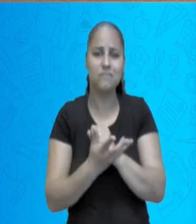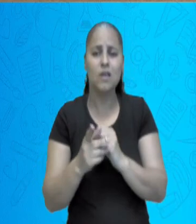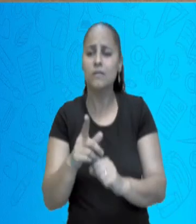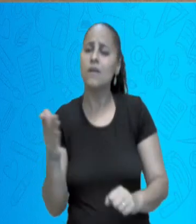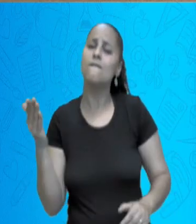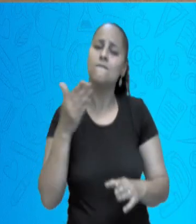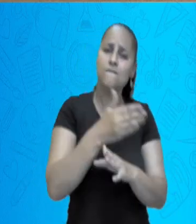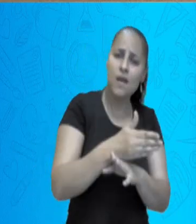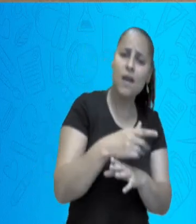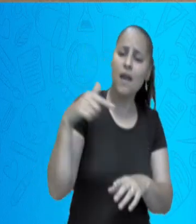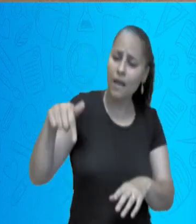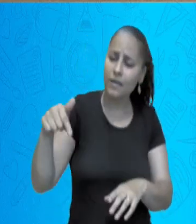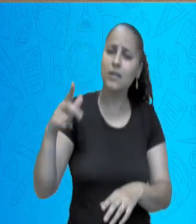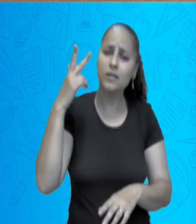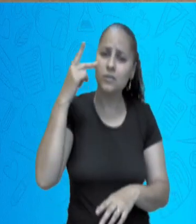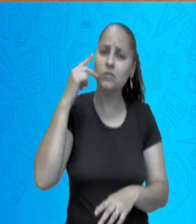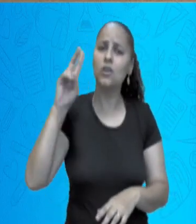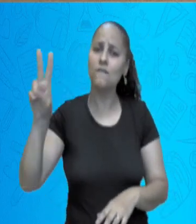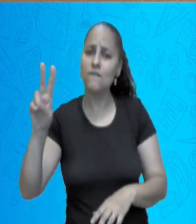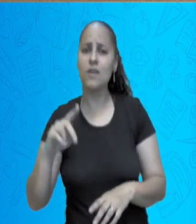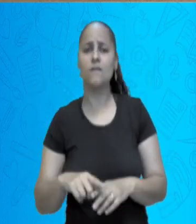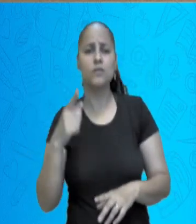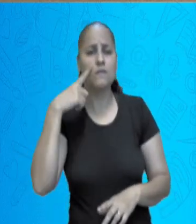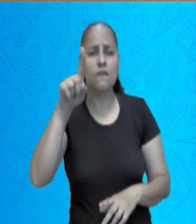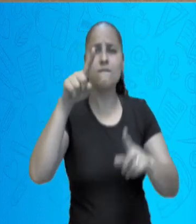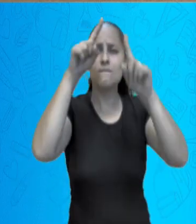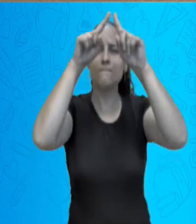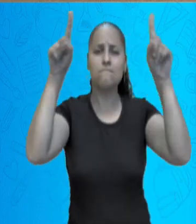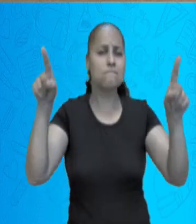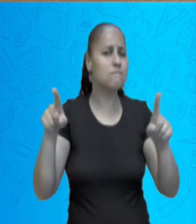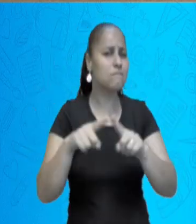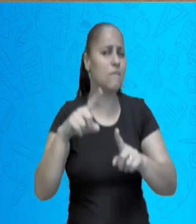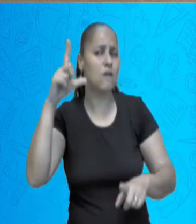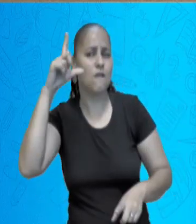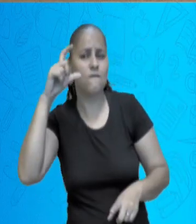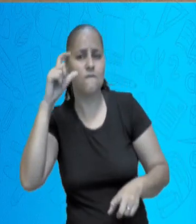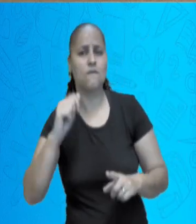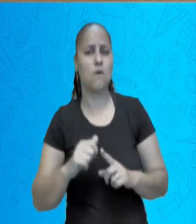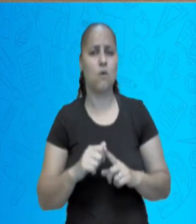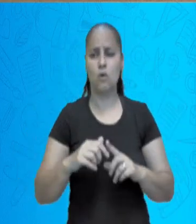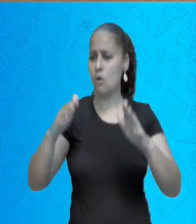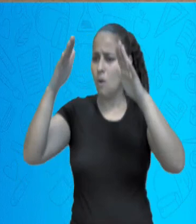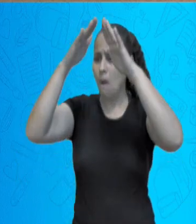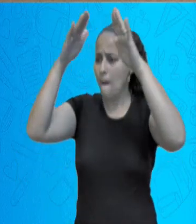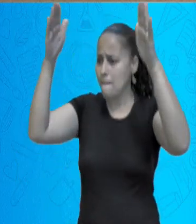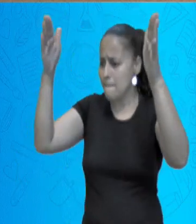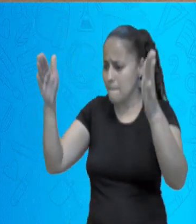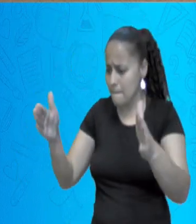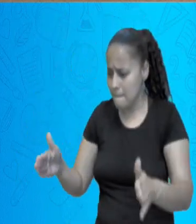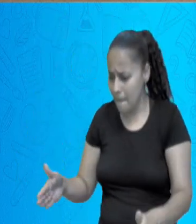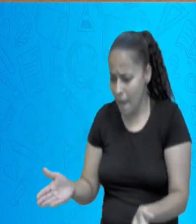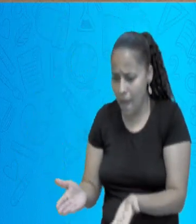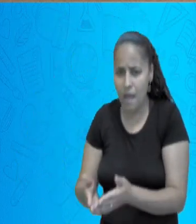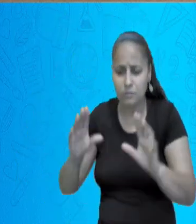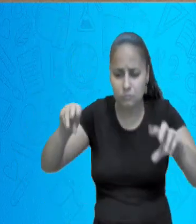da nossa cidade. Lá você vai encontrar fotografias, essas máquinas que eu mostrei, essas máquinas antigas, você também vai encontrar